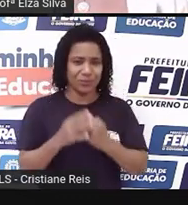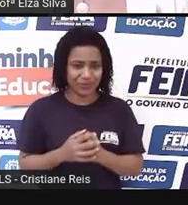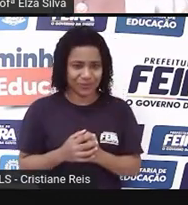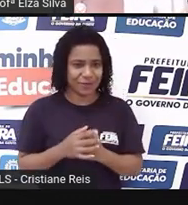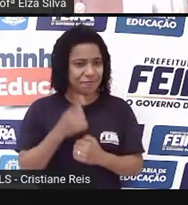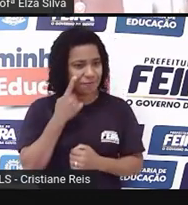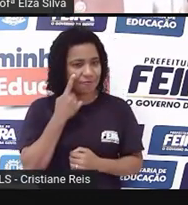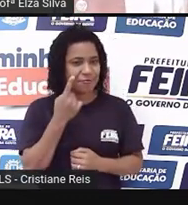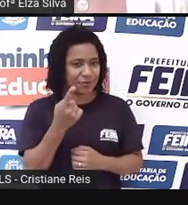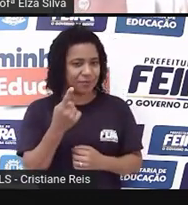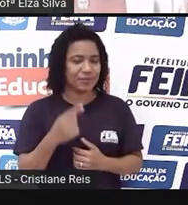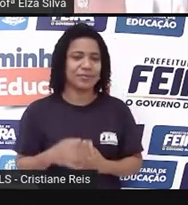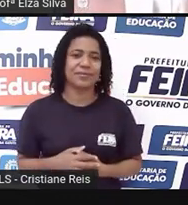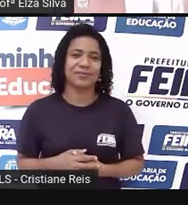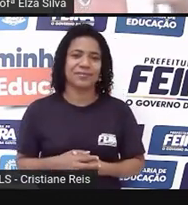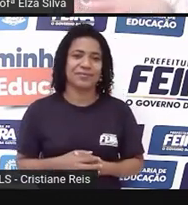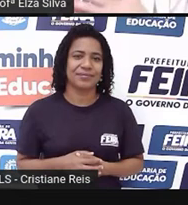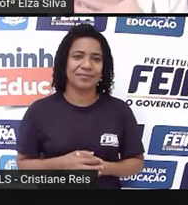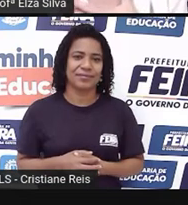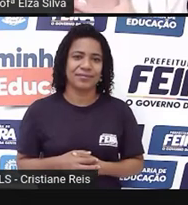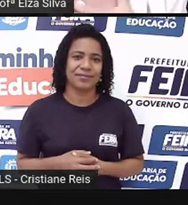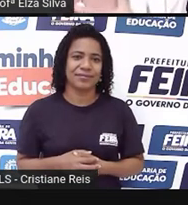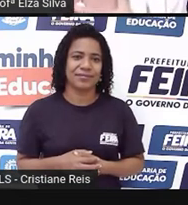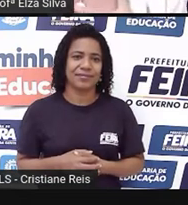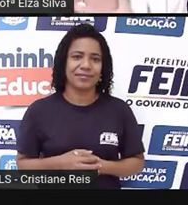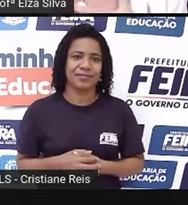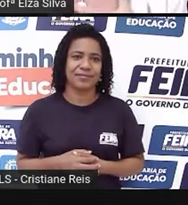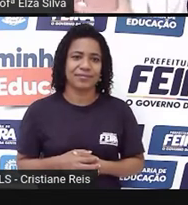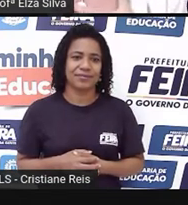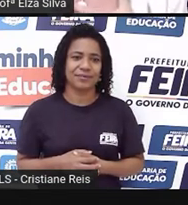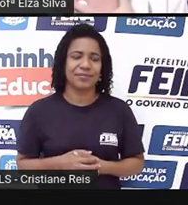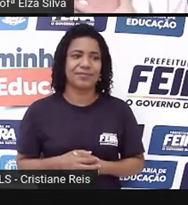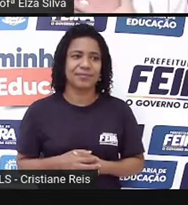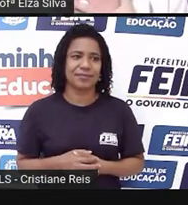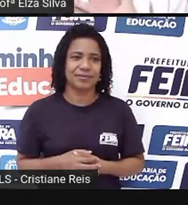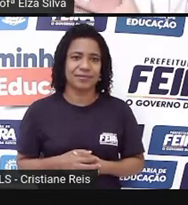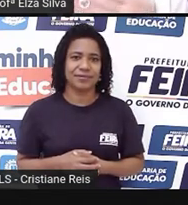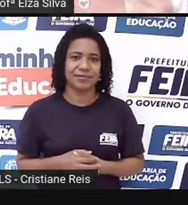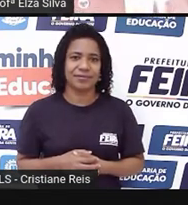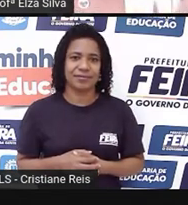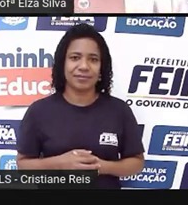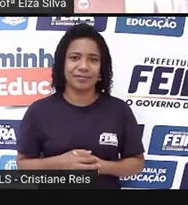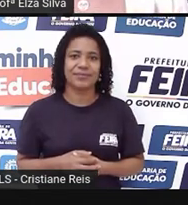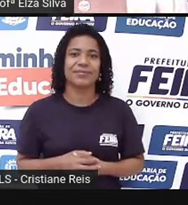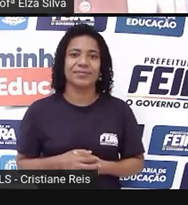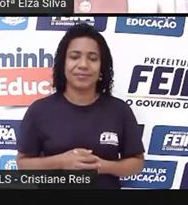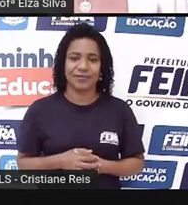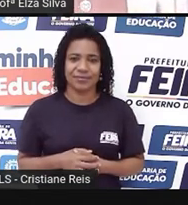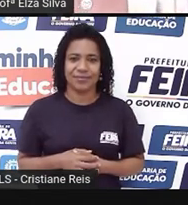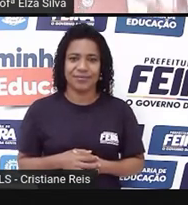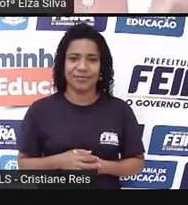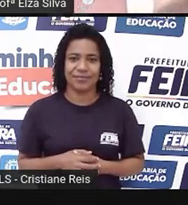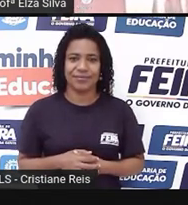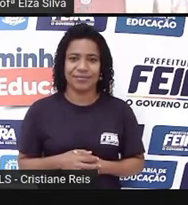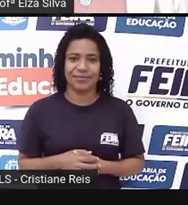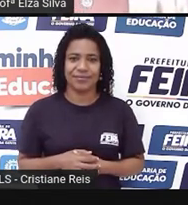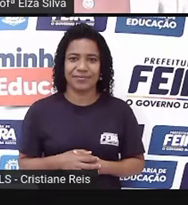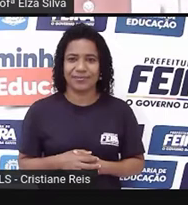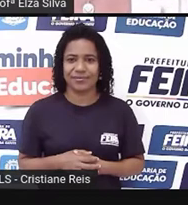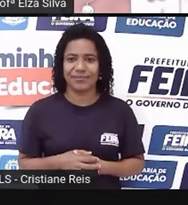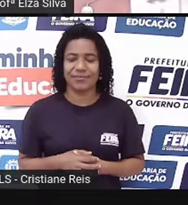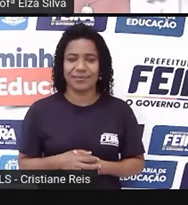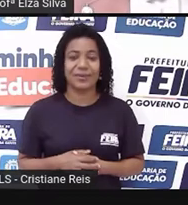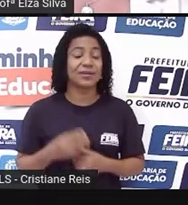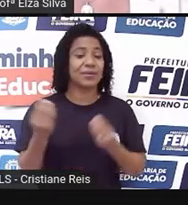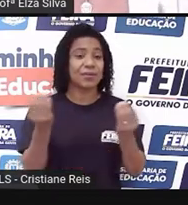diferenças em relação a como a gente lê aqui no Brasil. So, how can you spell an e-mail? Então, como é que eu posso só